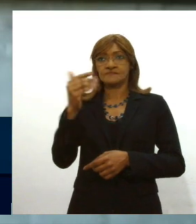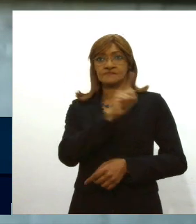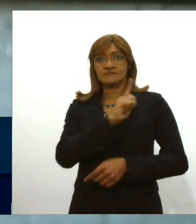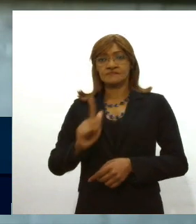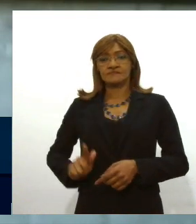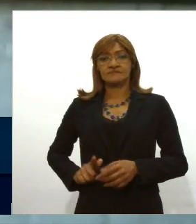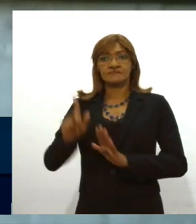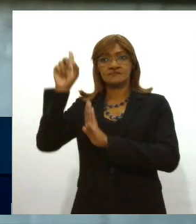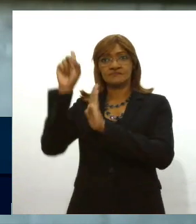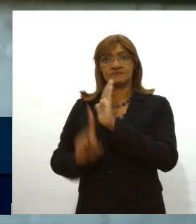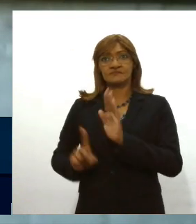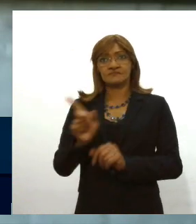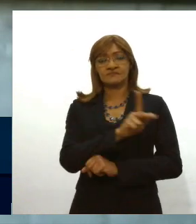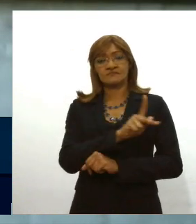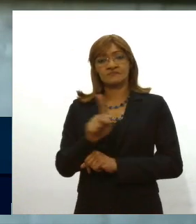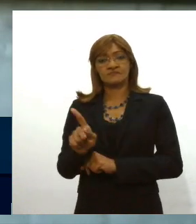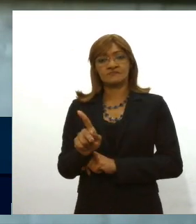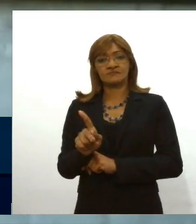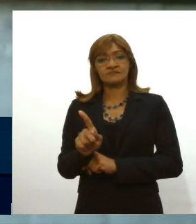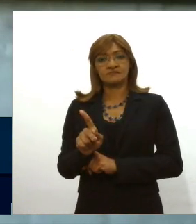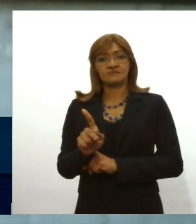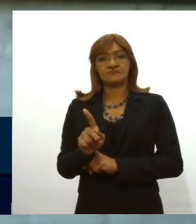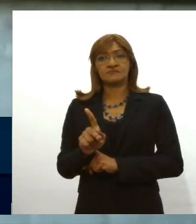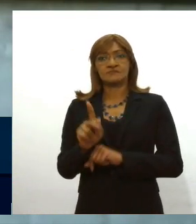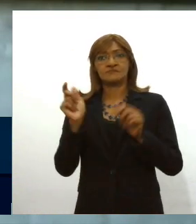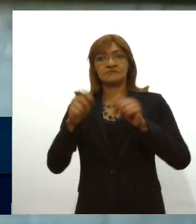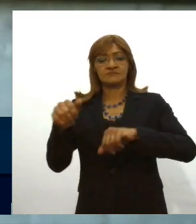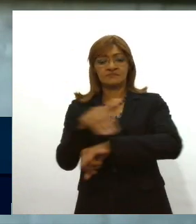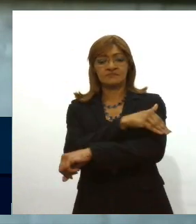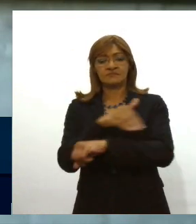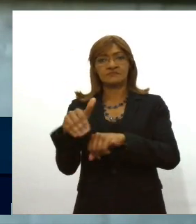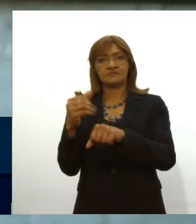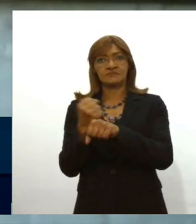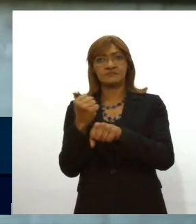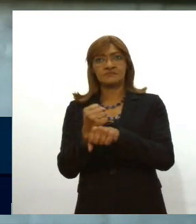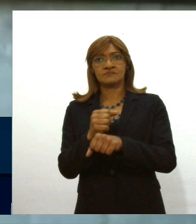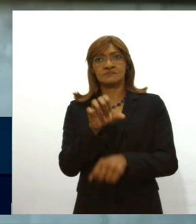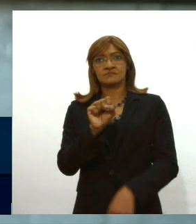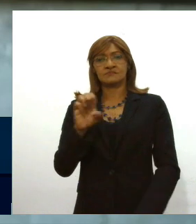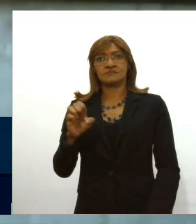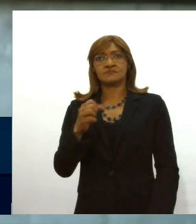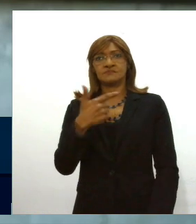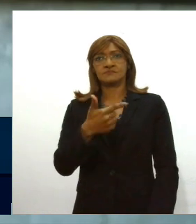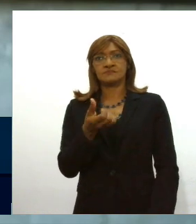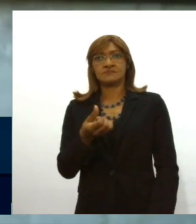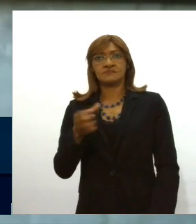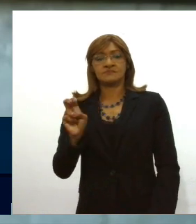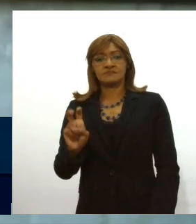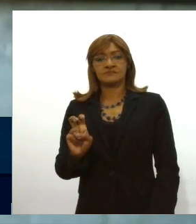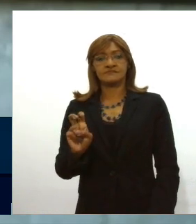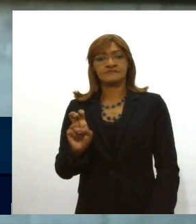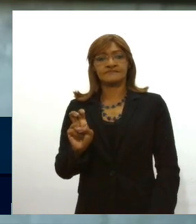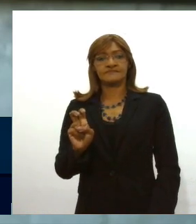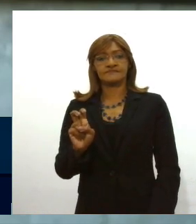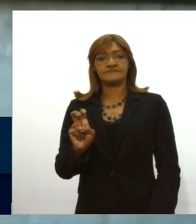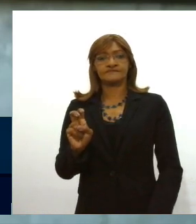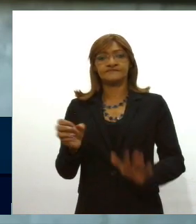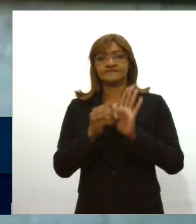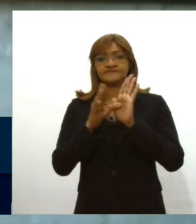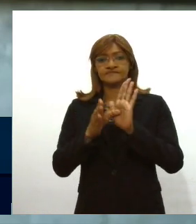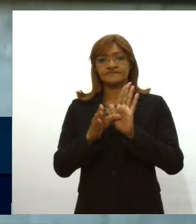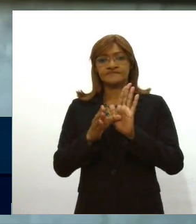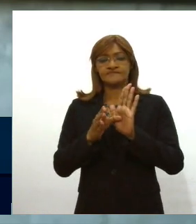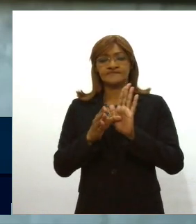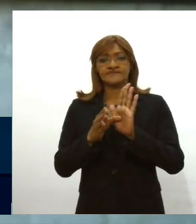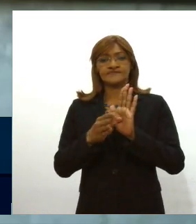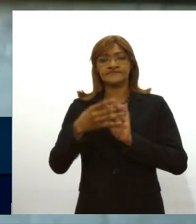ao governador e ao diretor presidente do DR que seja feita a recuperação da rodovia SE265 a indicação de